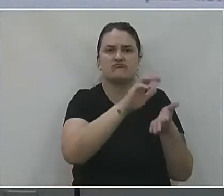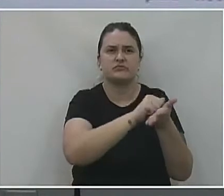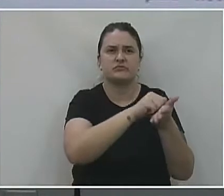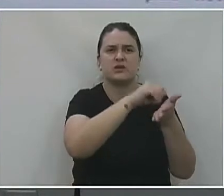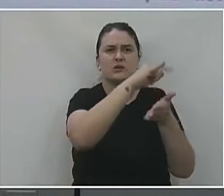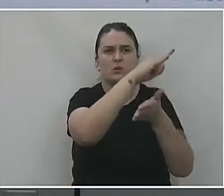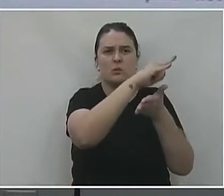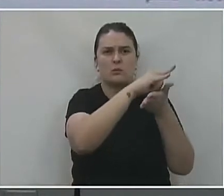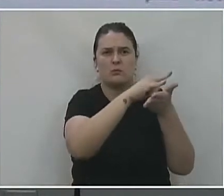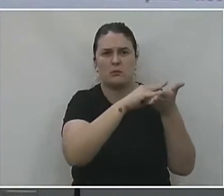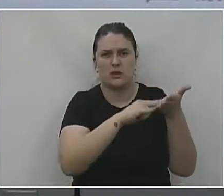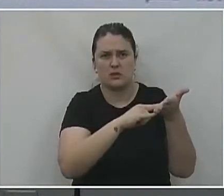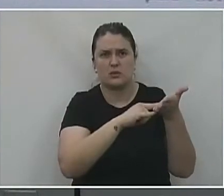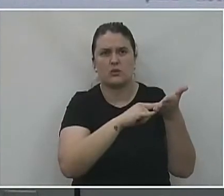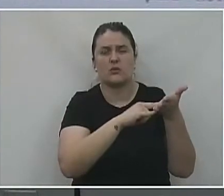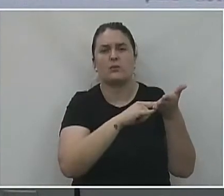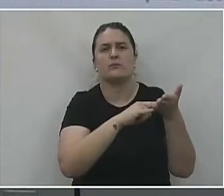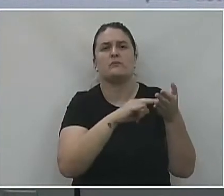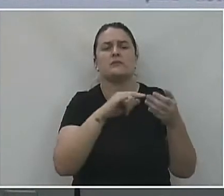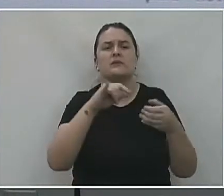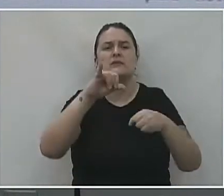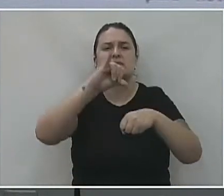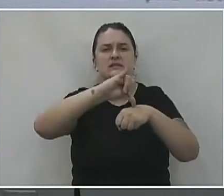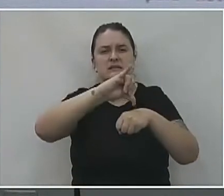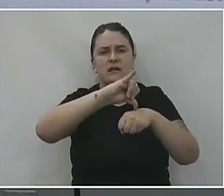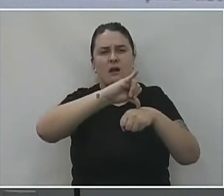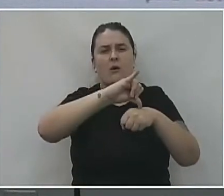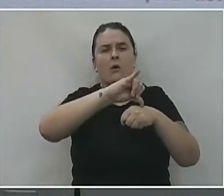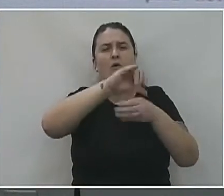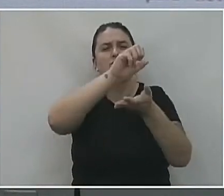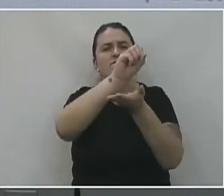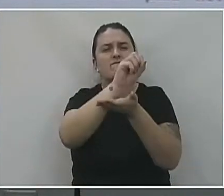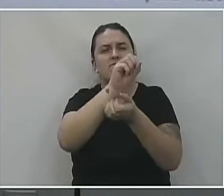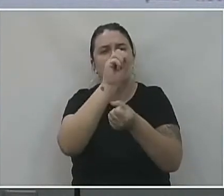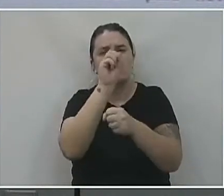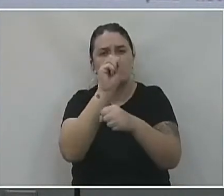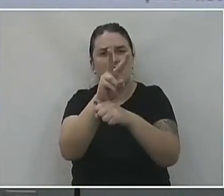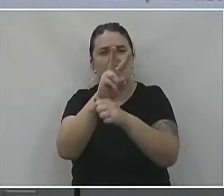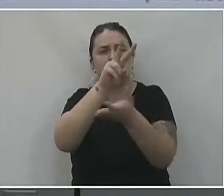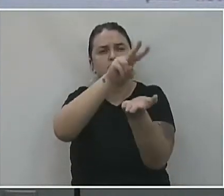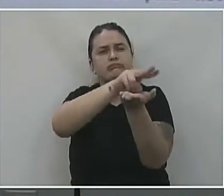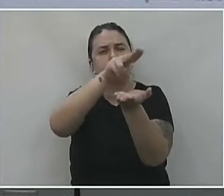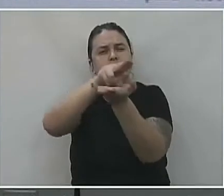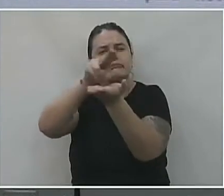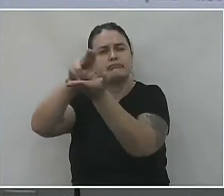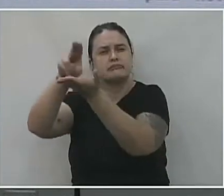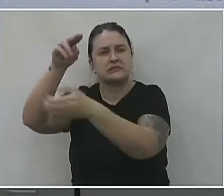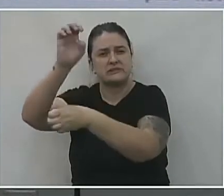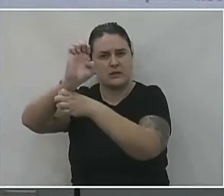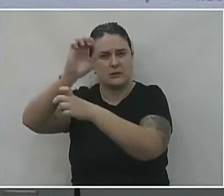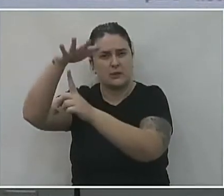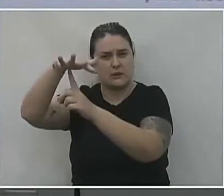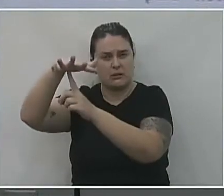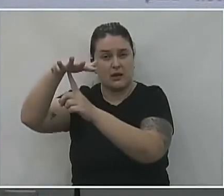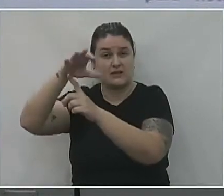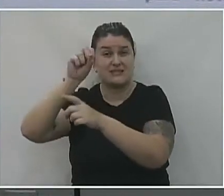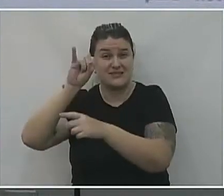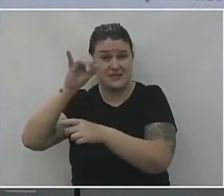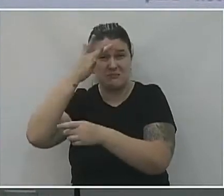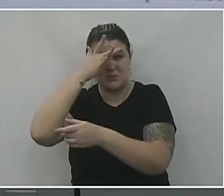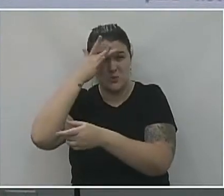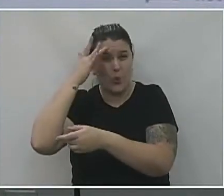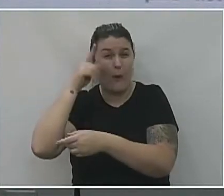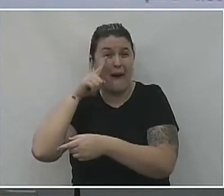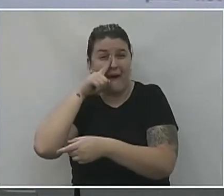pronto atendimento, Rebimota, na central de leitos do Paraná, dando condição de encaminhar pacientes graves e os seus hospitais